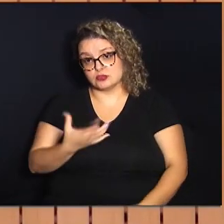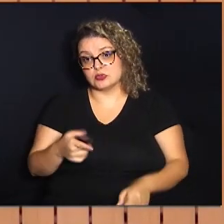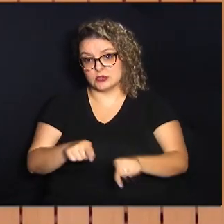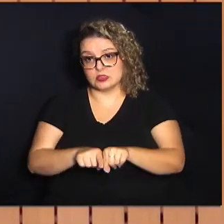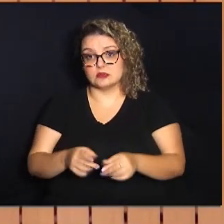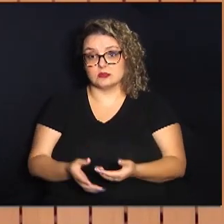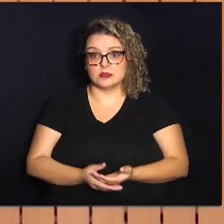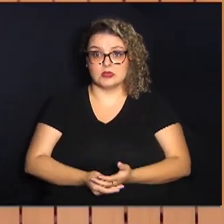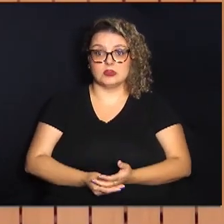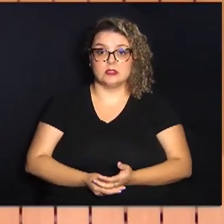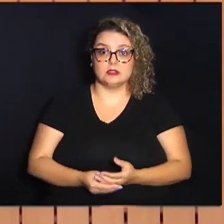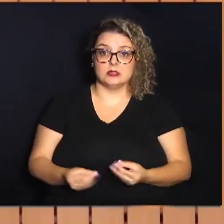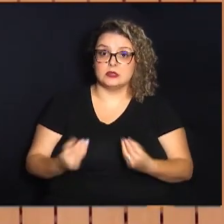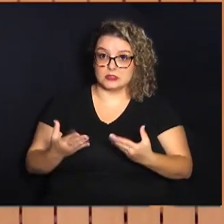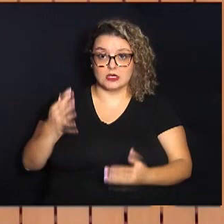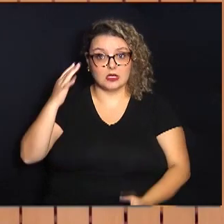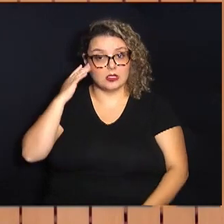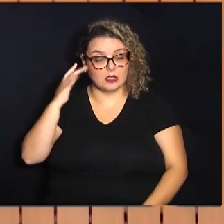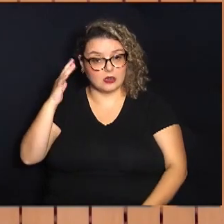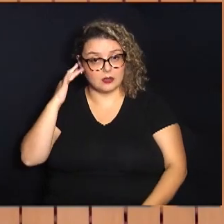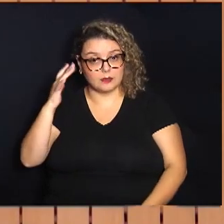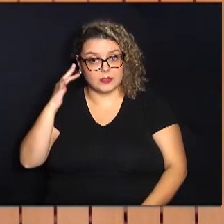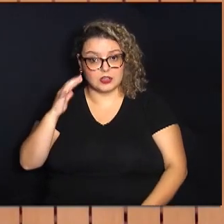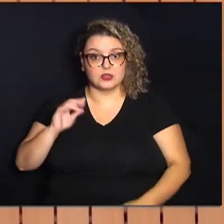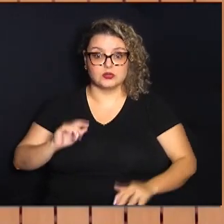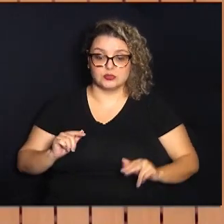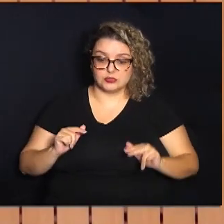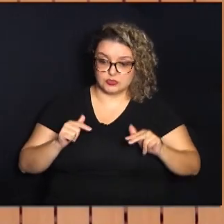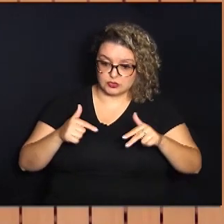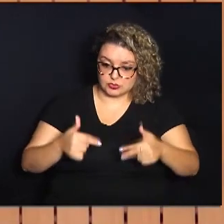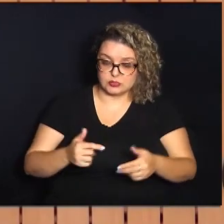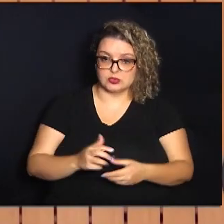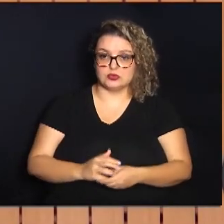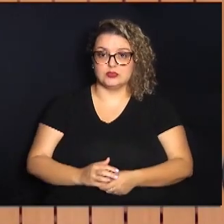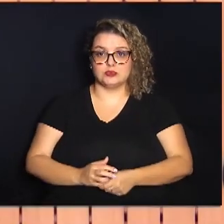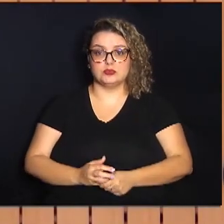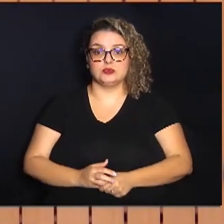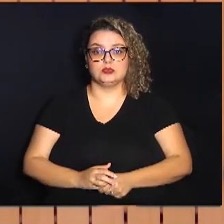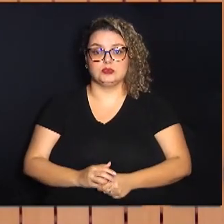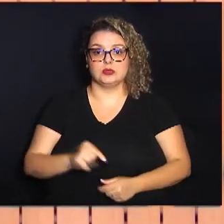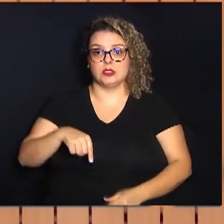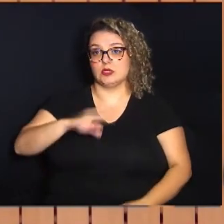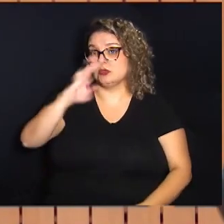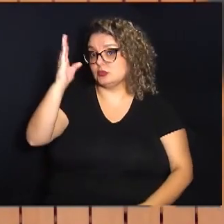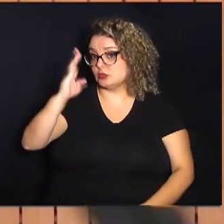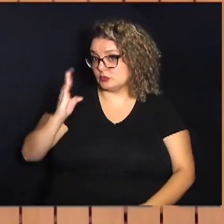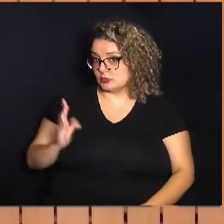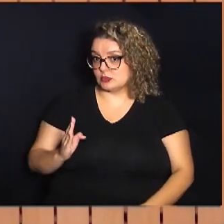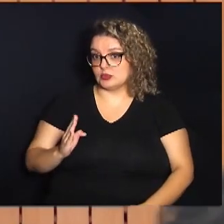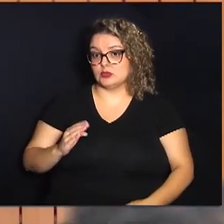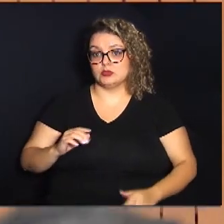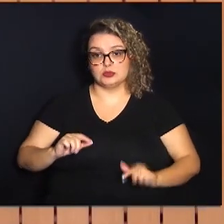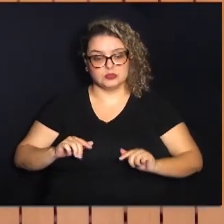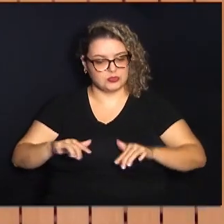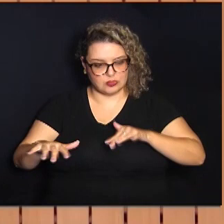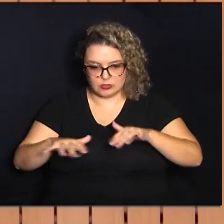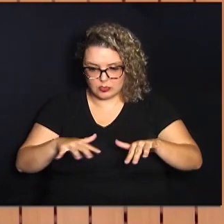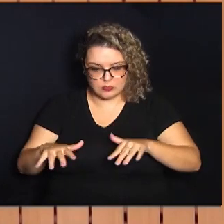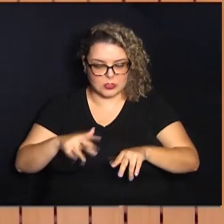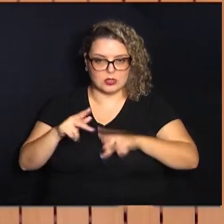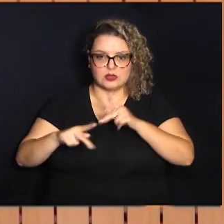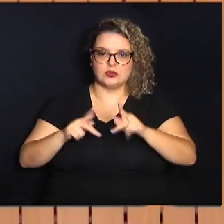trazer a memória dos lutadores aqui no Brasil, de movimentos populares,